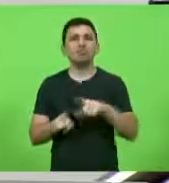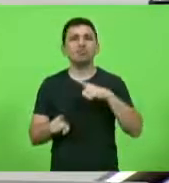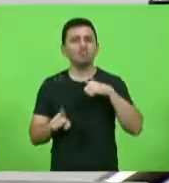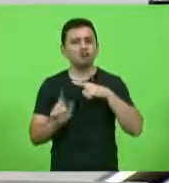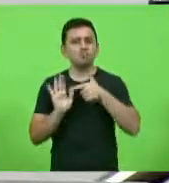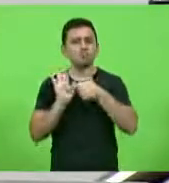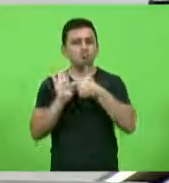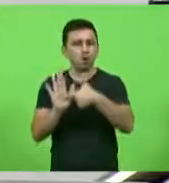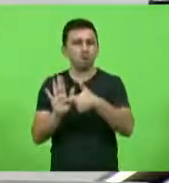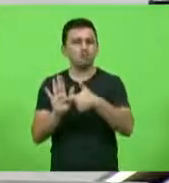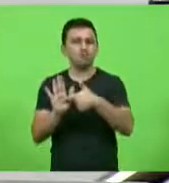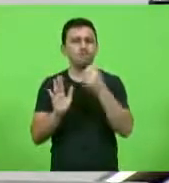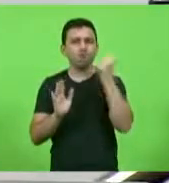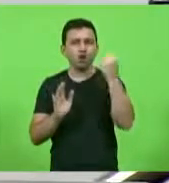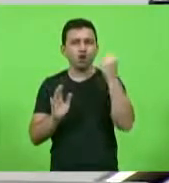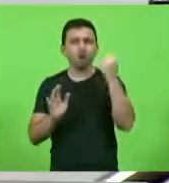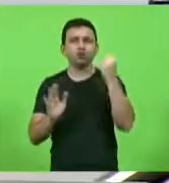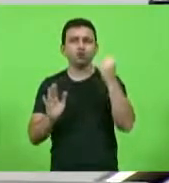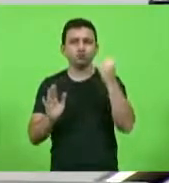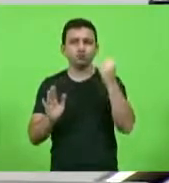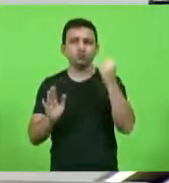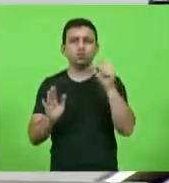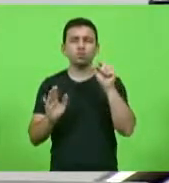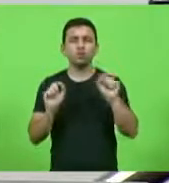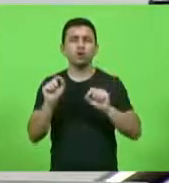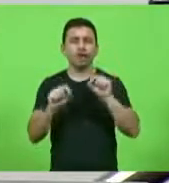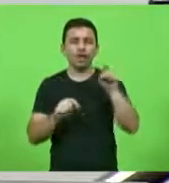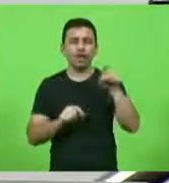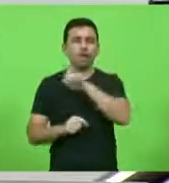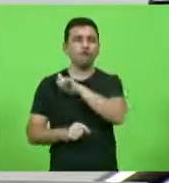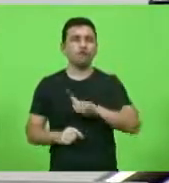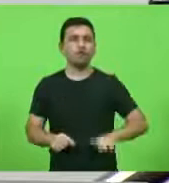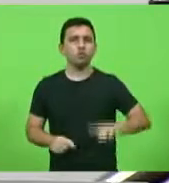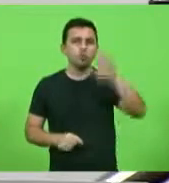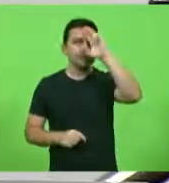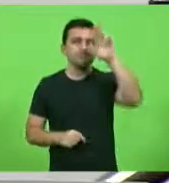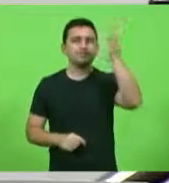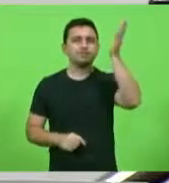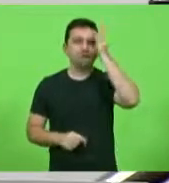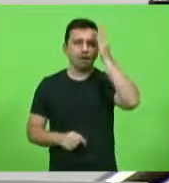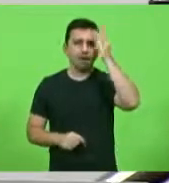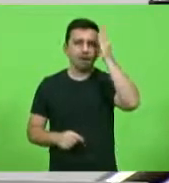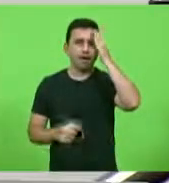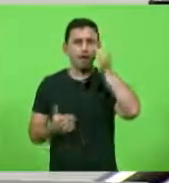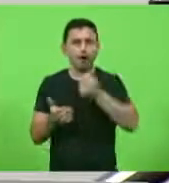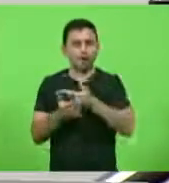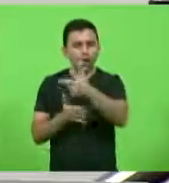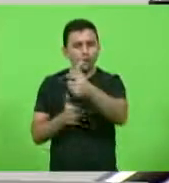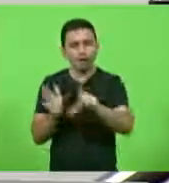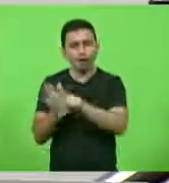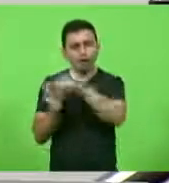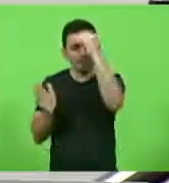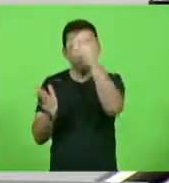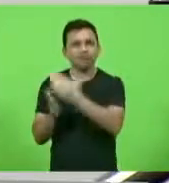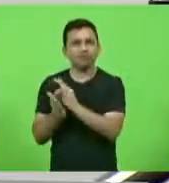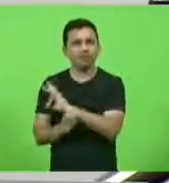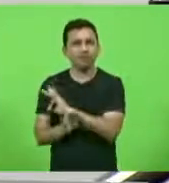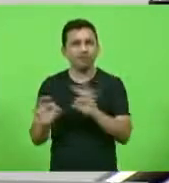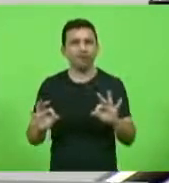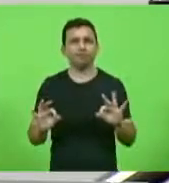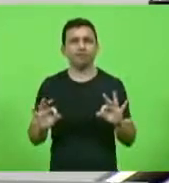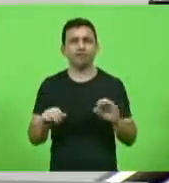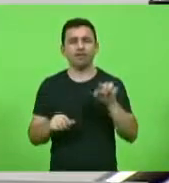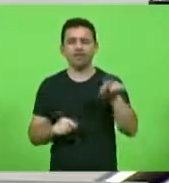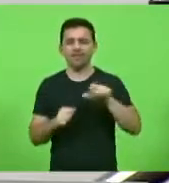fortíssimos aliás de que o governador Moisés sabia dessa compra ilegal e mesmo assim não